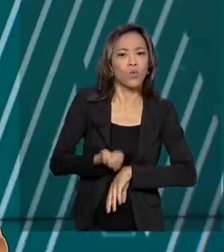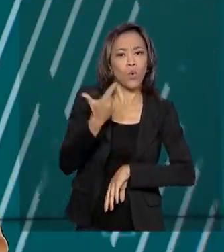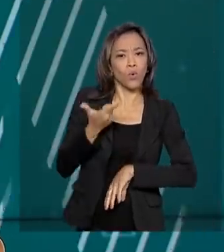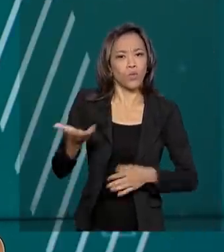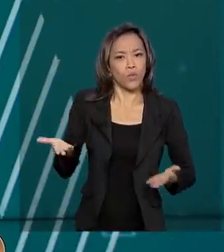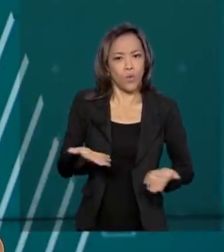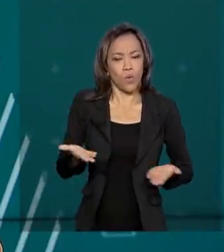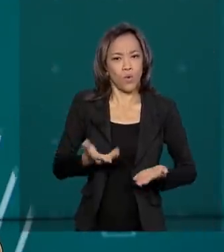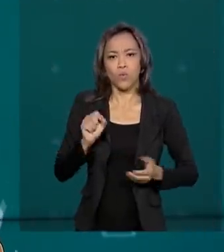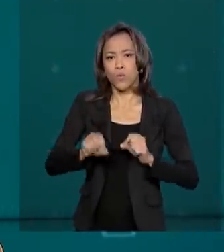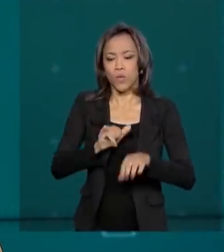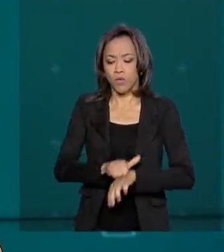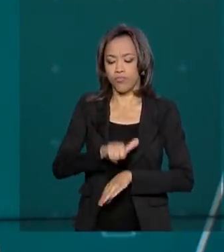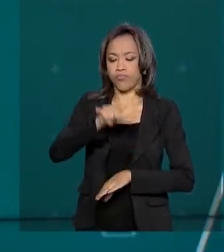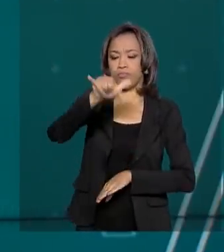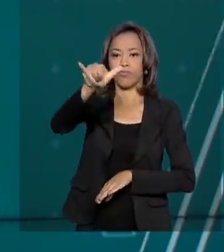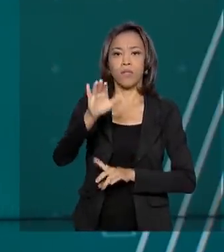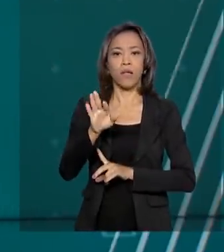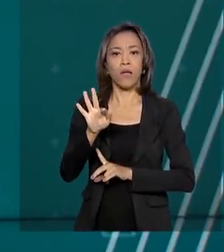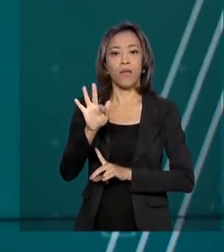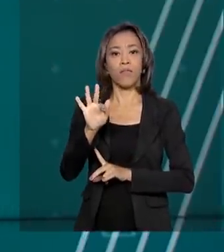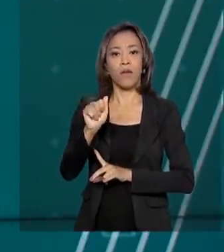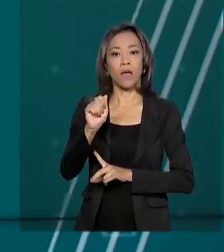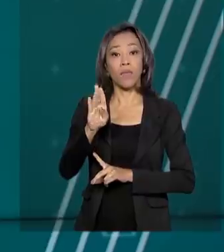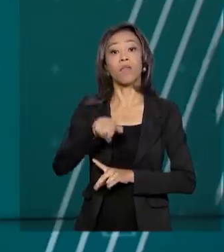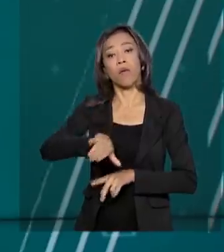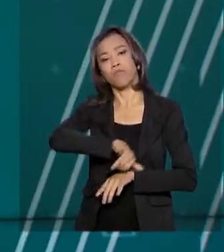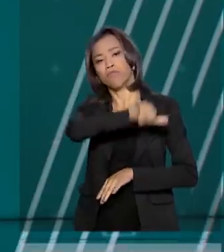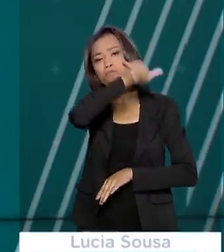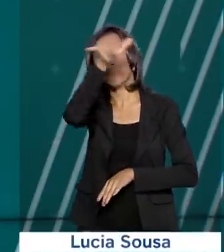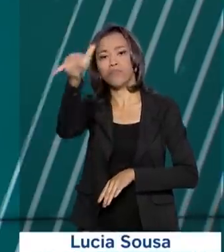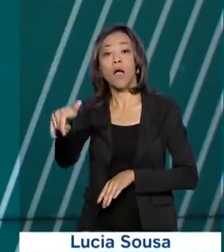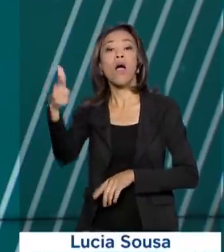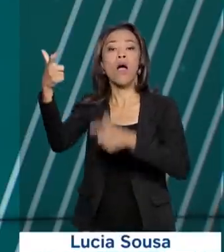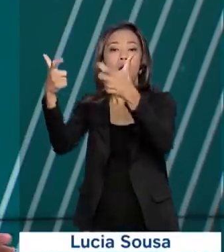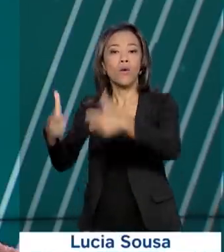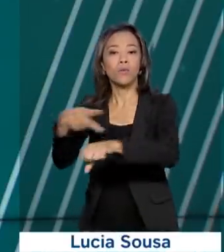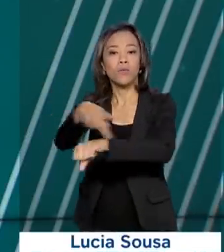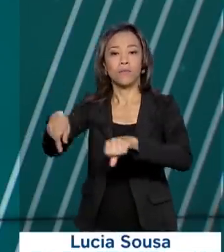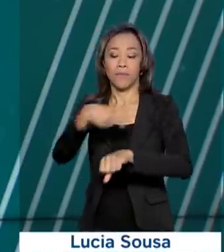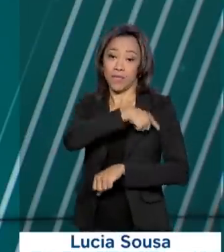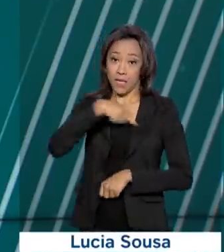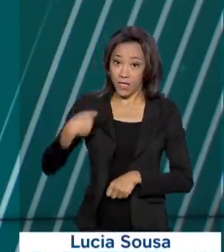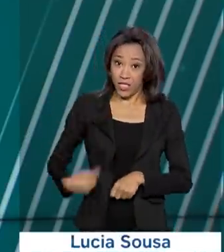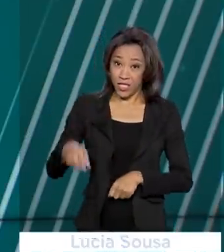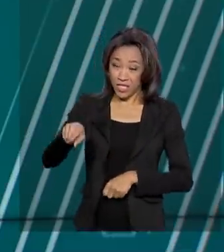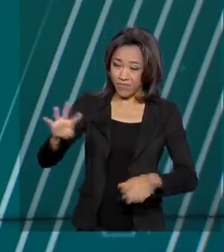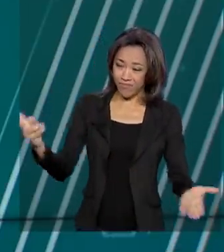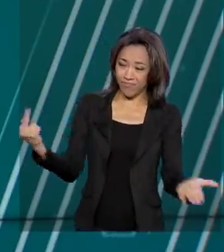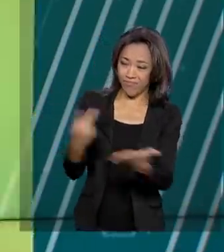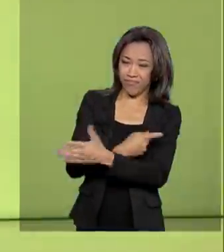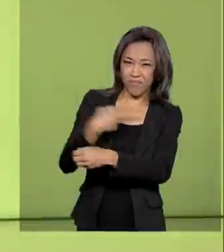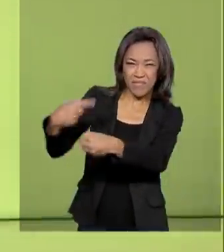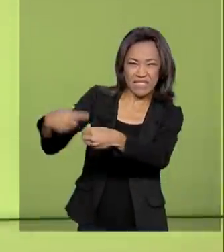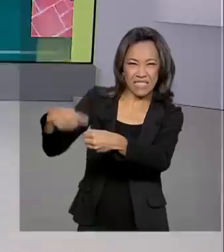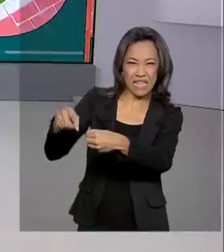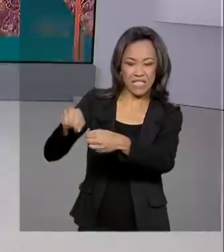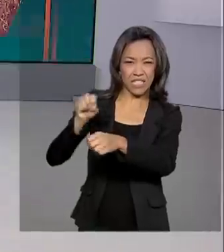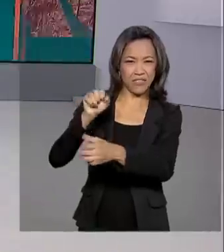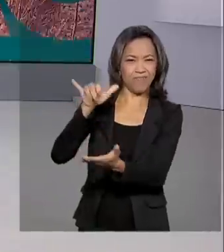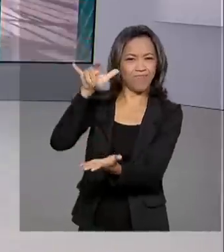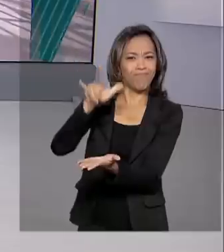hoje os aviões da FAB, que vão buscar os brasileiros em Wuhan, na China, região mais afetada pelo novo coronavírus.